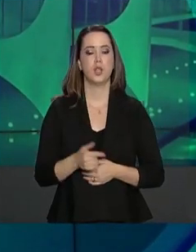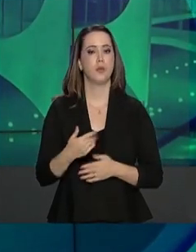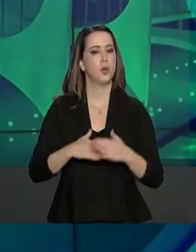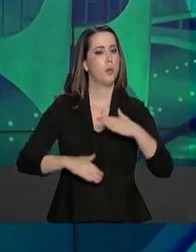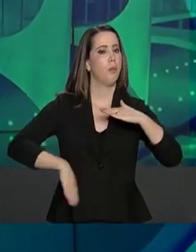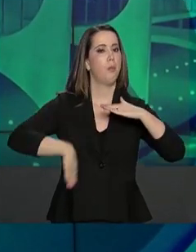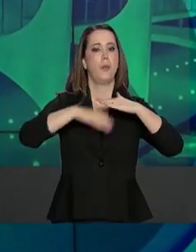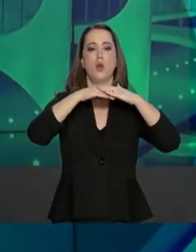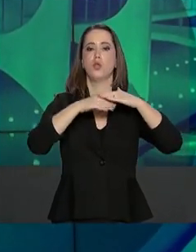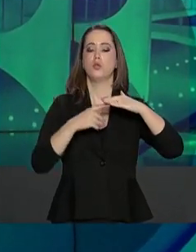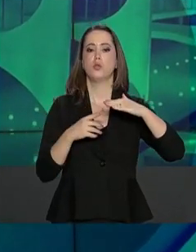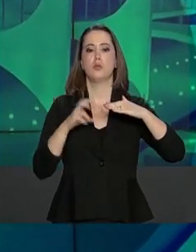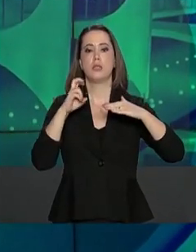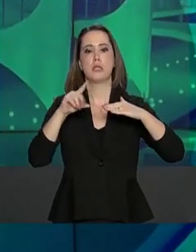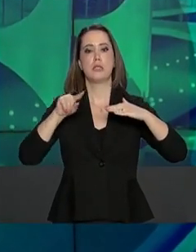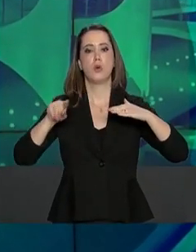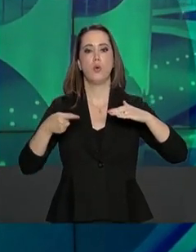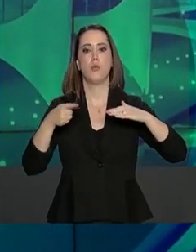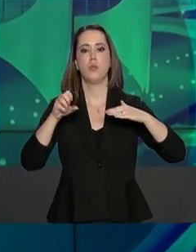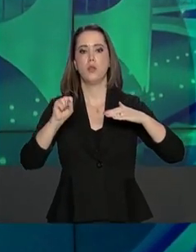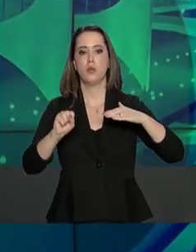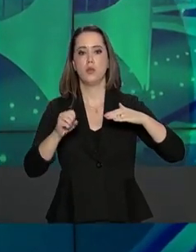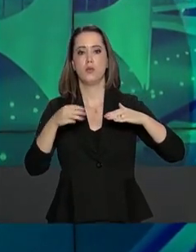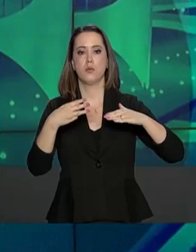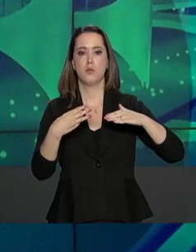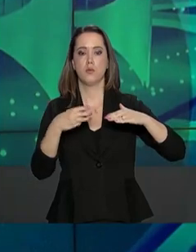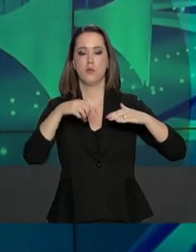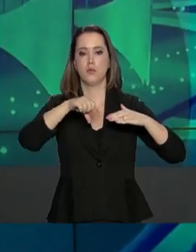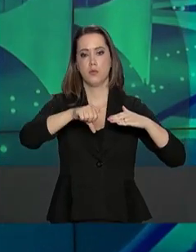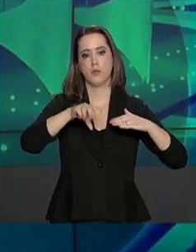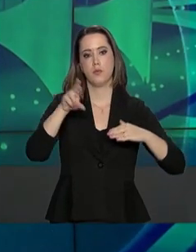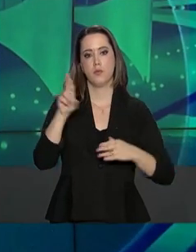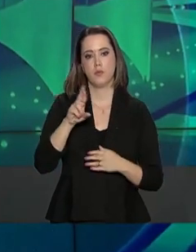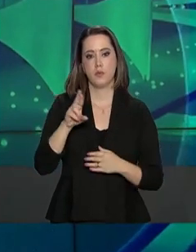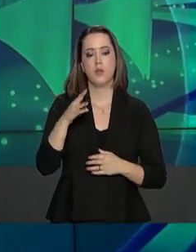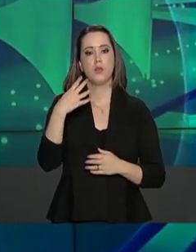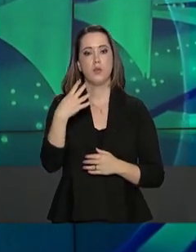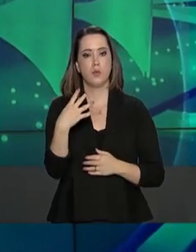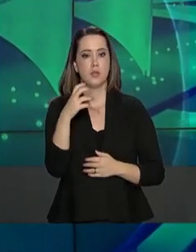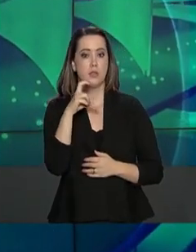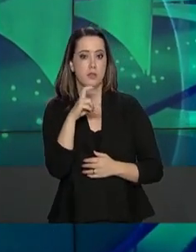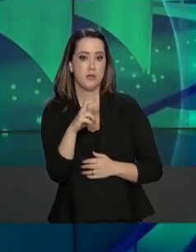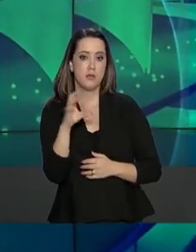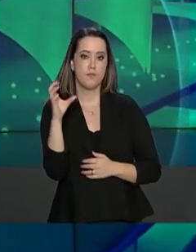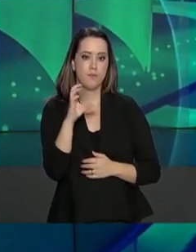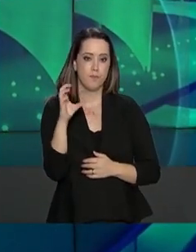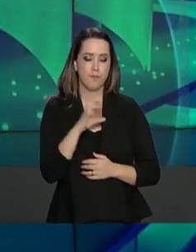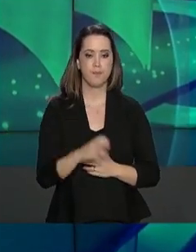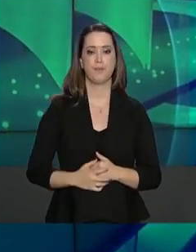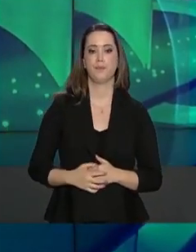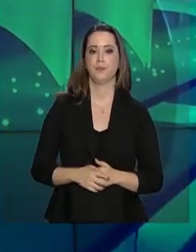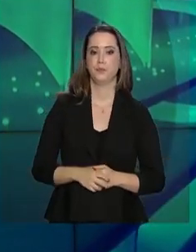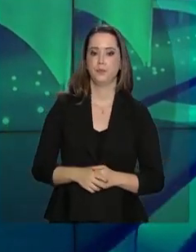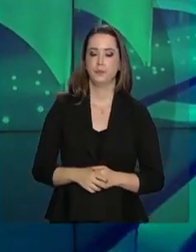nem superiores a R$.839,45.